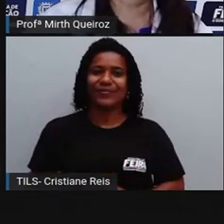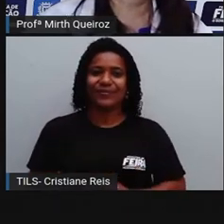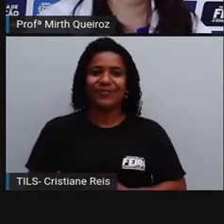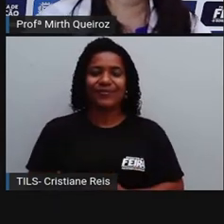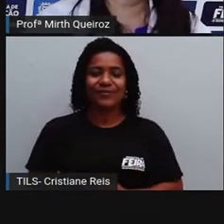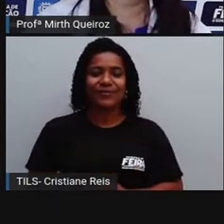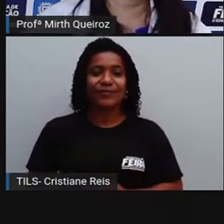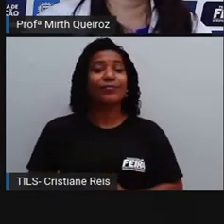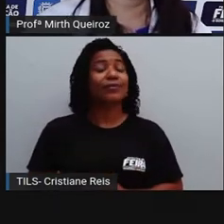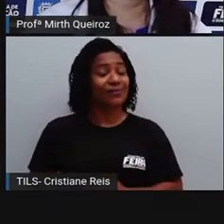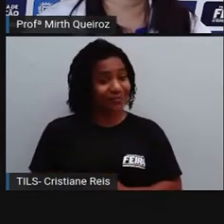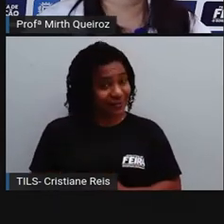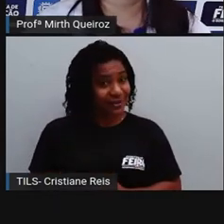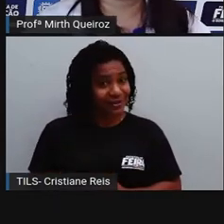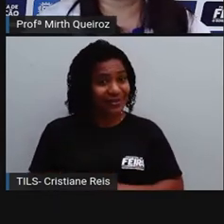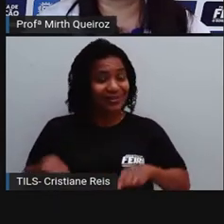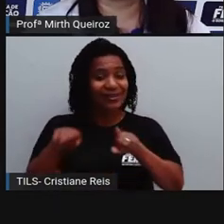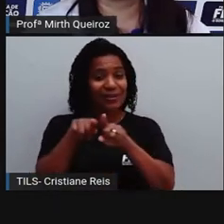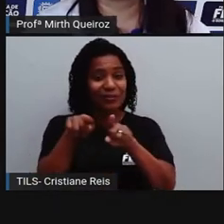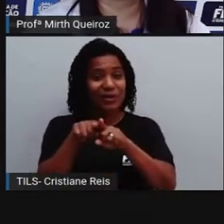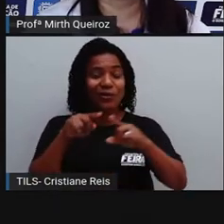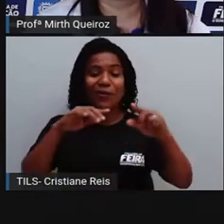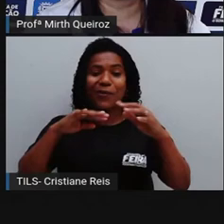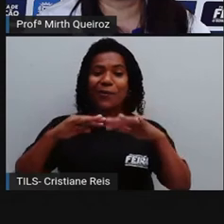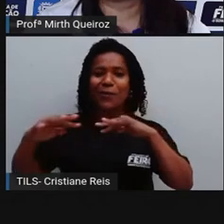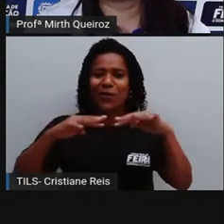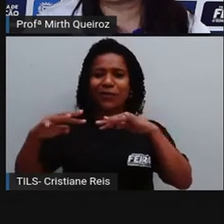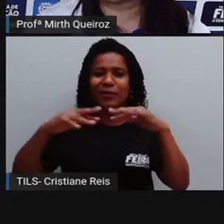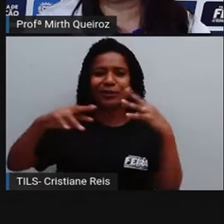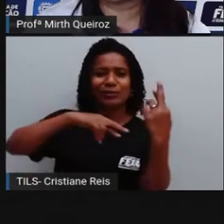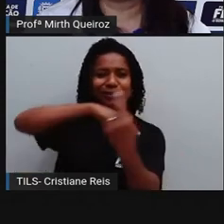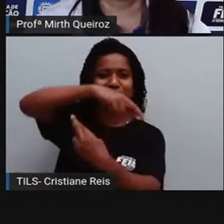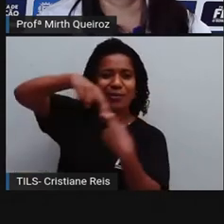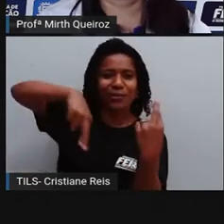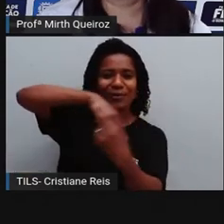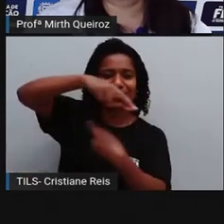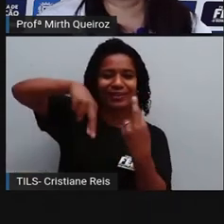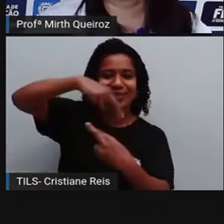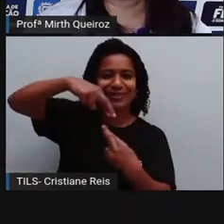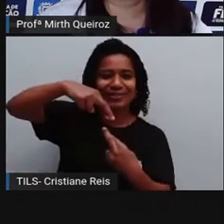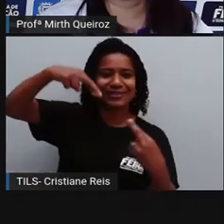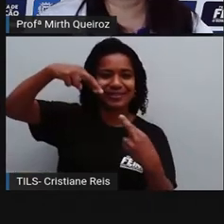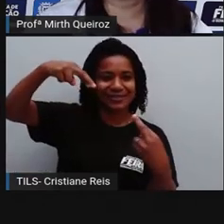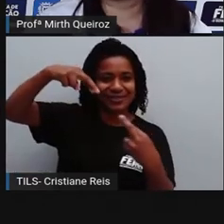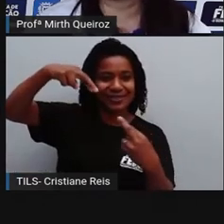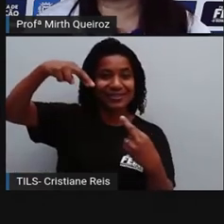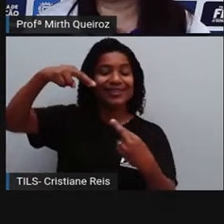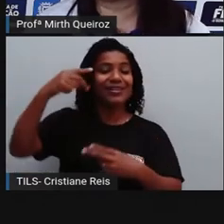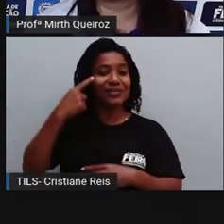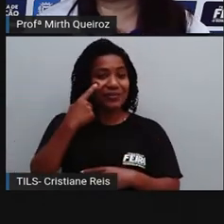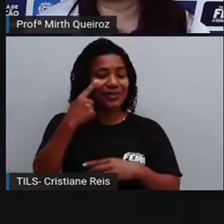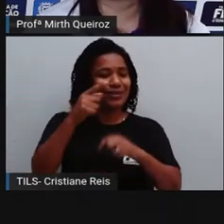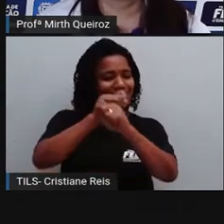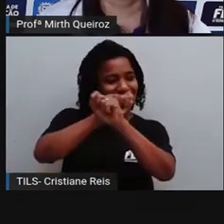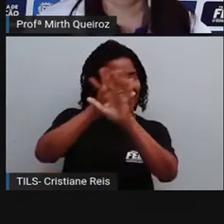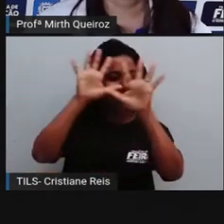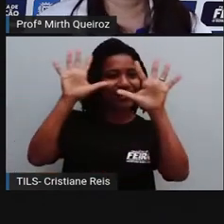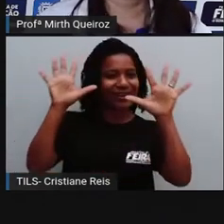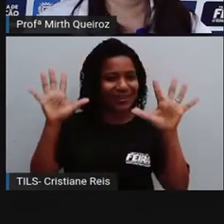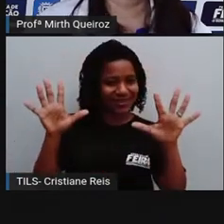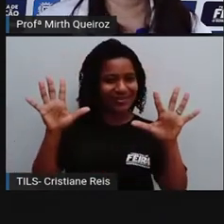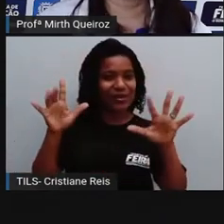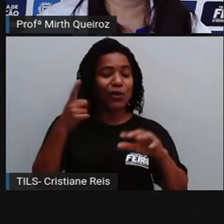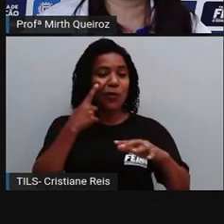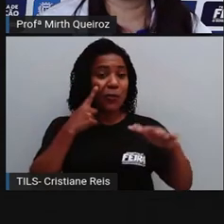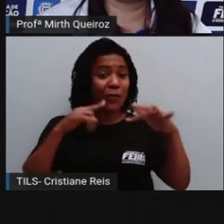E já o movimento aí de rotação, o é o movimento de rotação? Eu acredito que tenha ficado claro para vocês. O